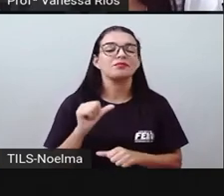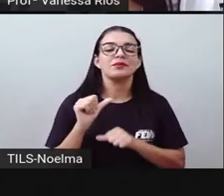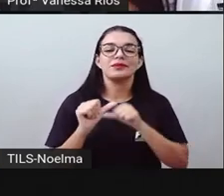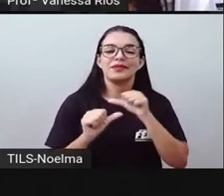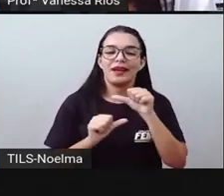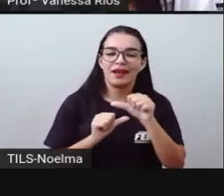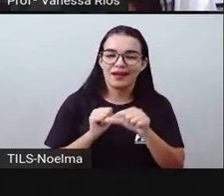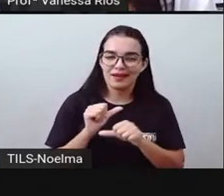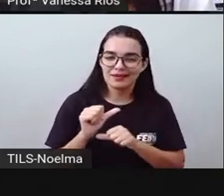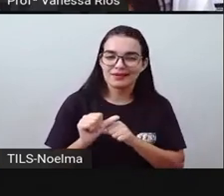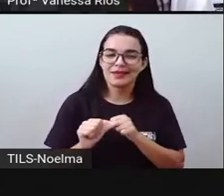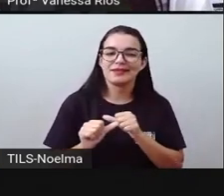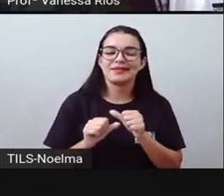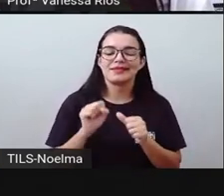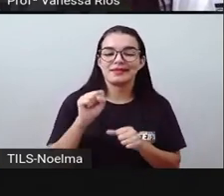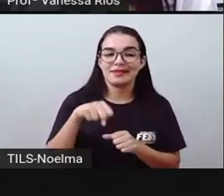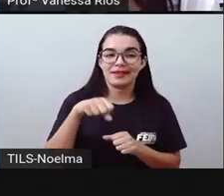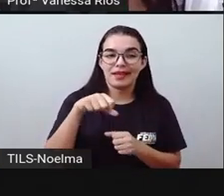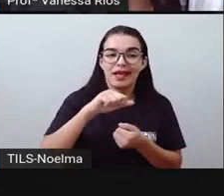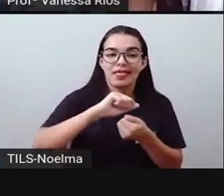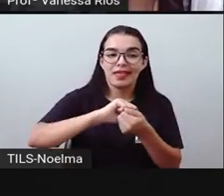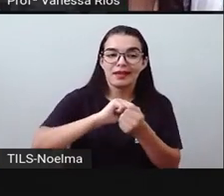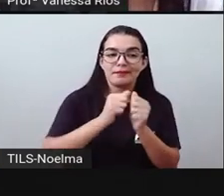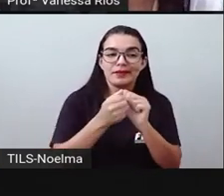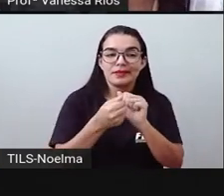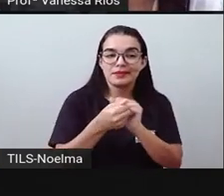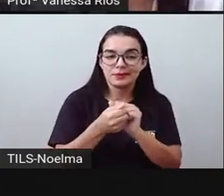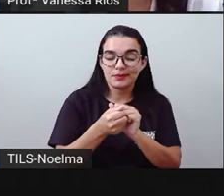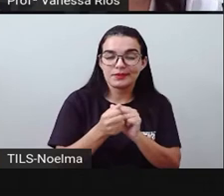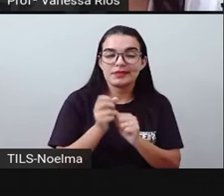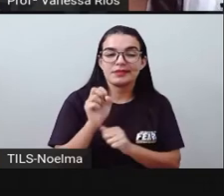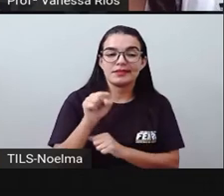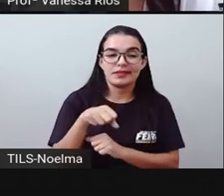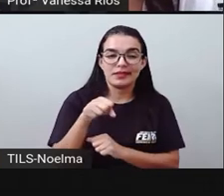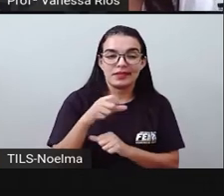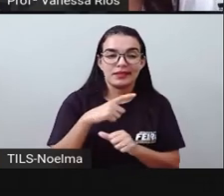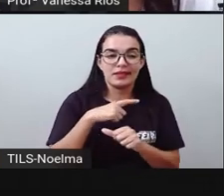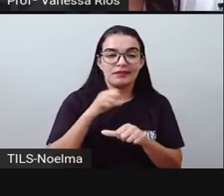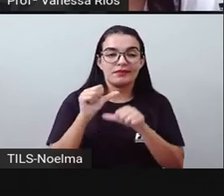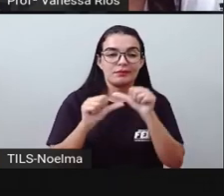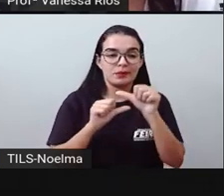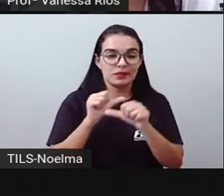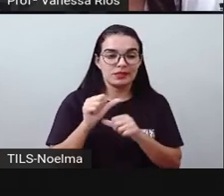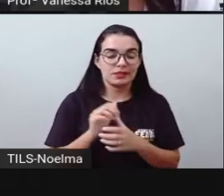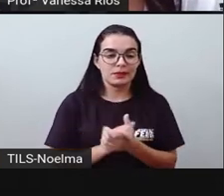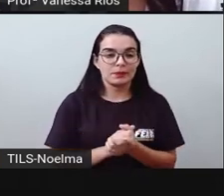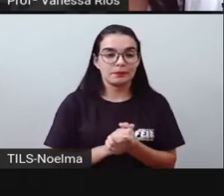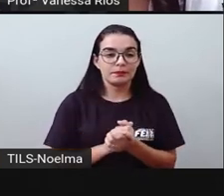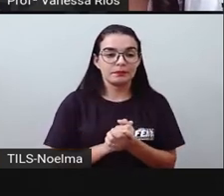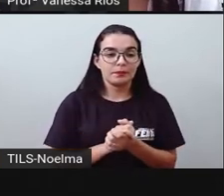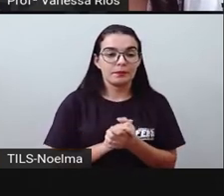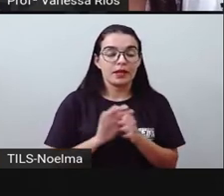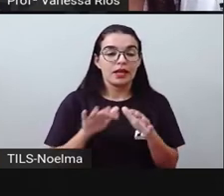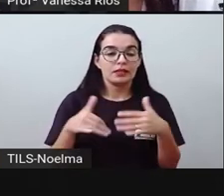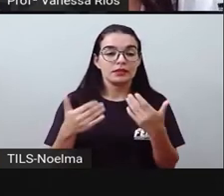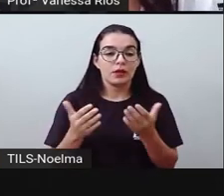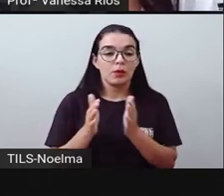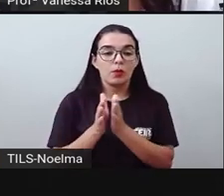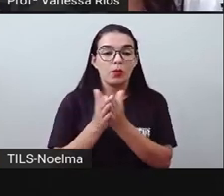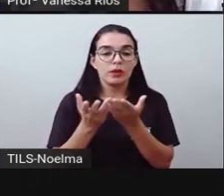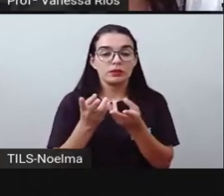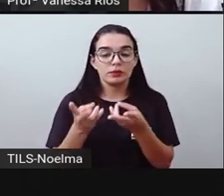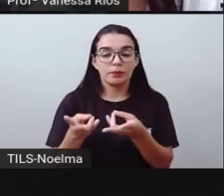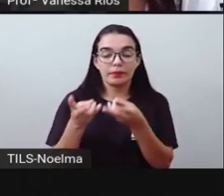houveram transformações em relação às ferrovias brasileiras. E aí quando a gente observa a